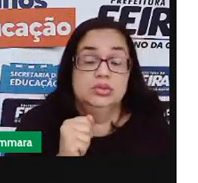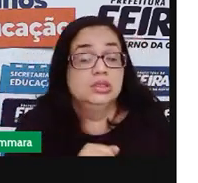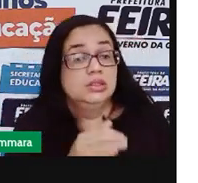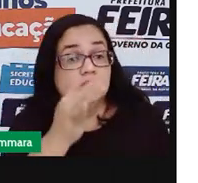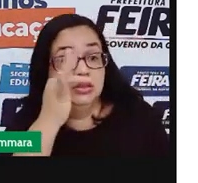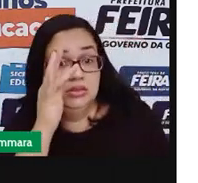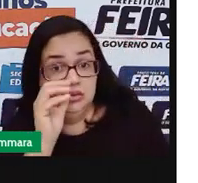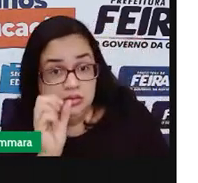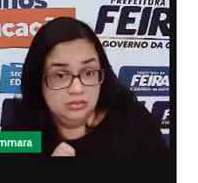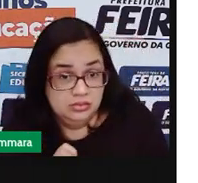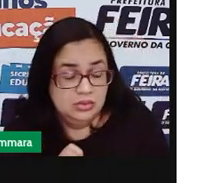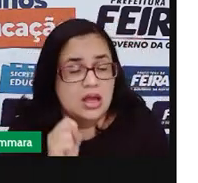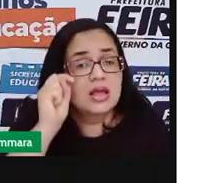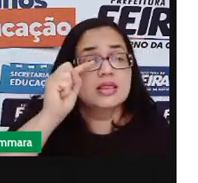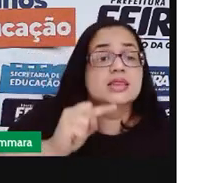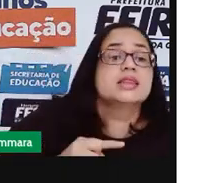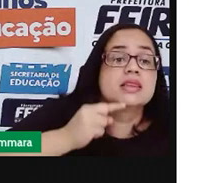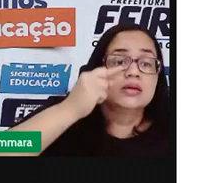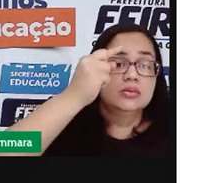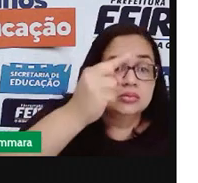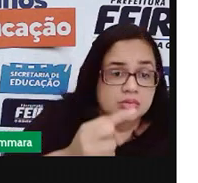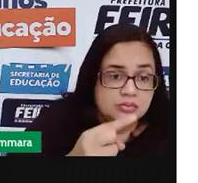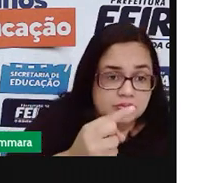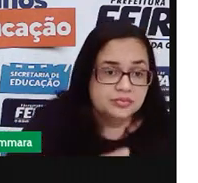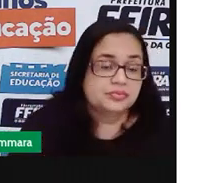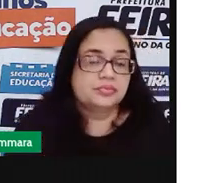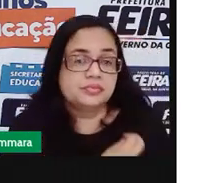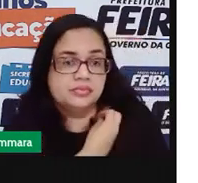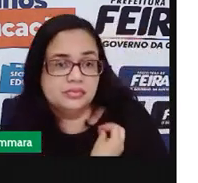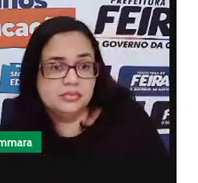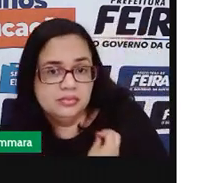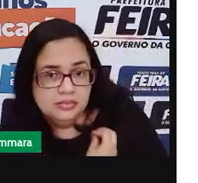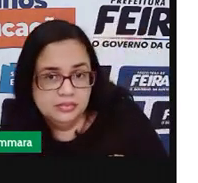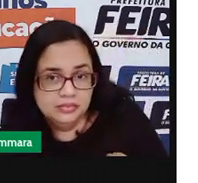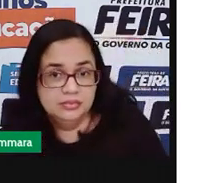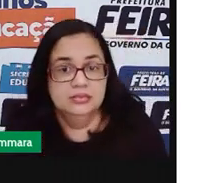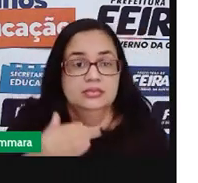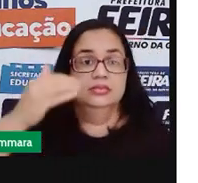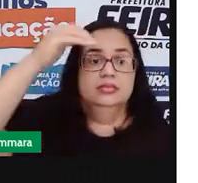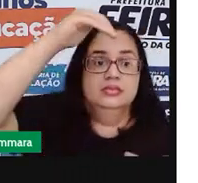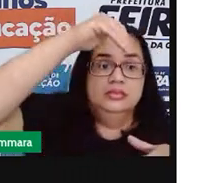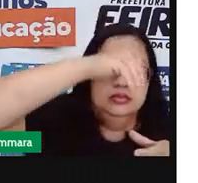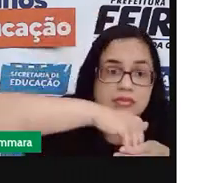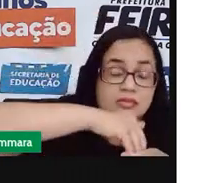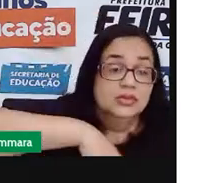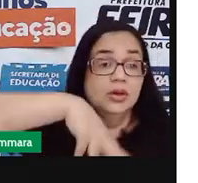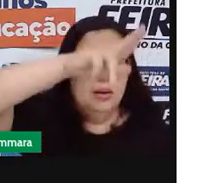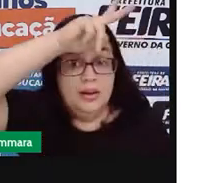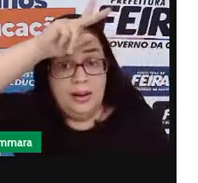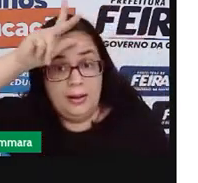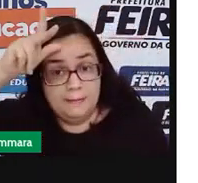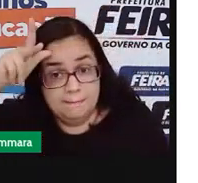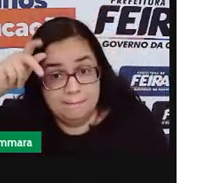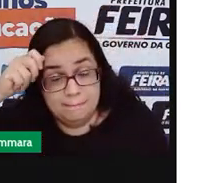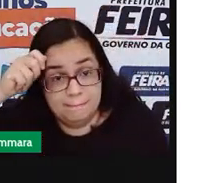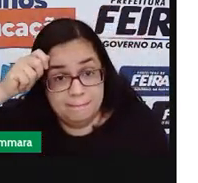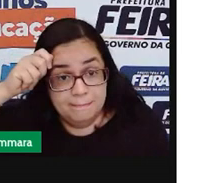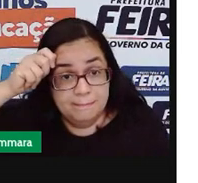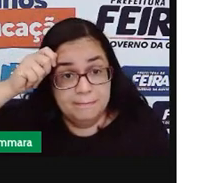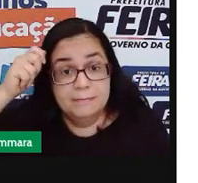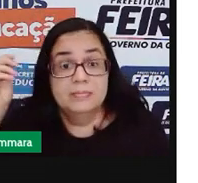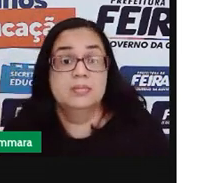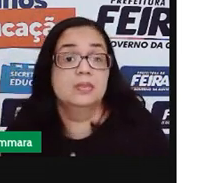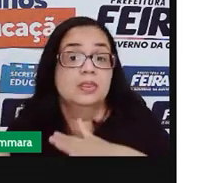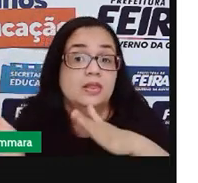Santana. Depois, com a presença dos intendentes que se tornaram prefeitos, passou